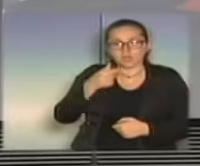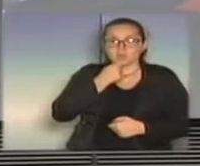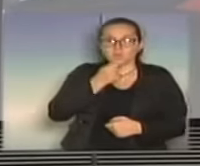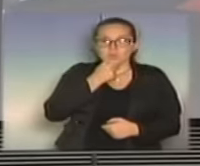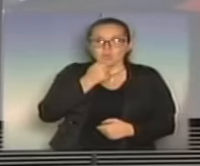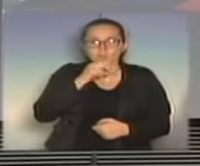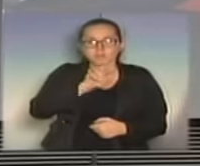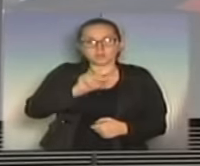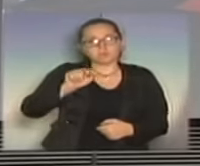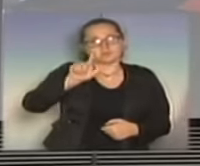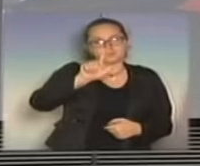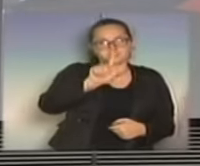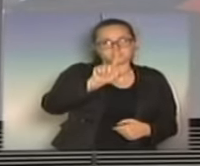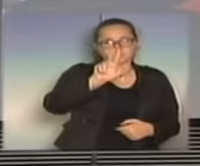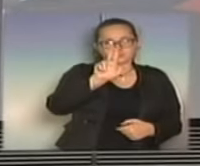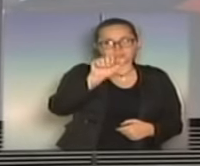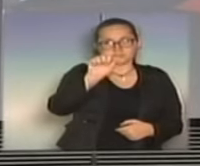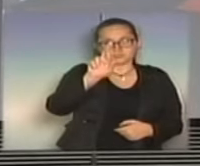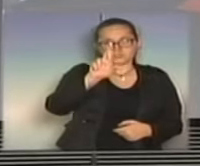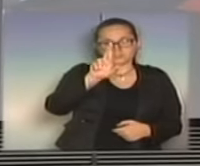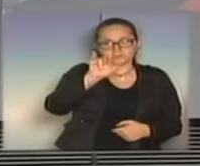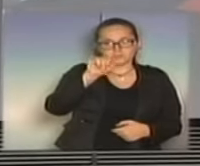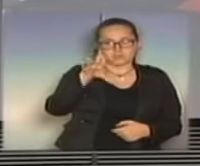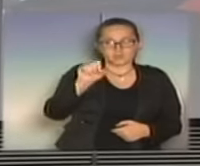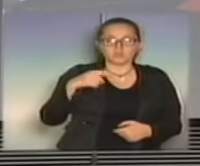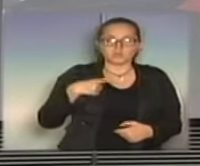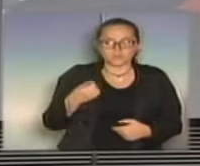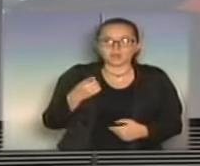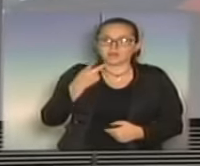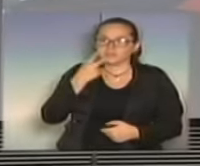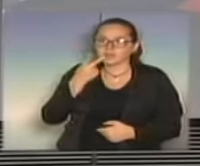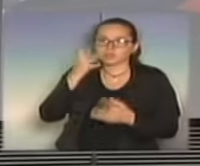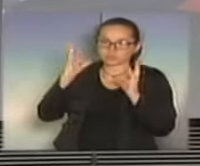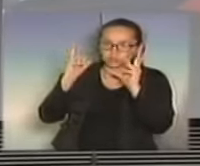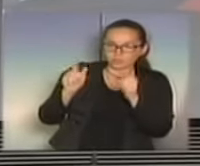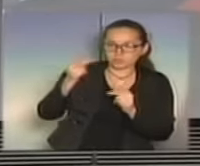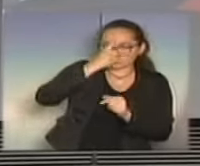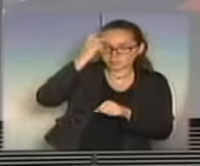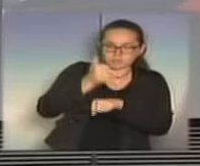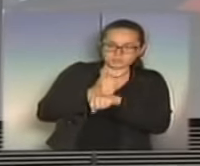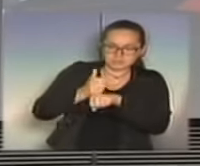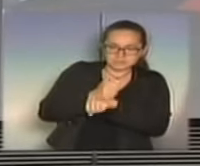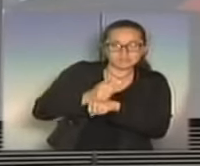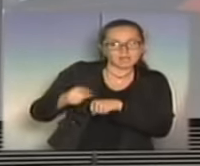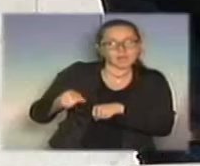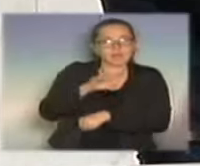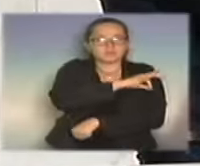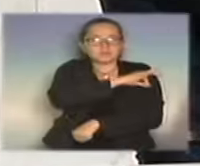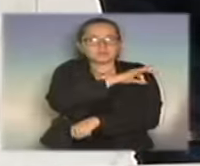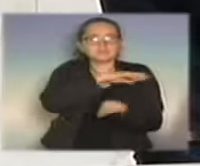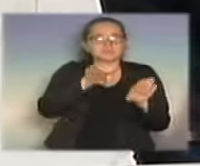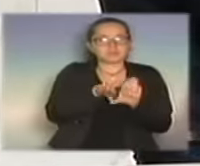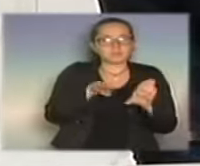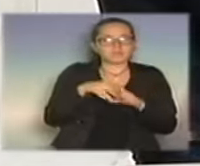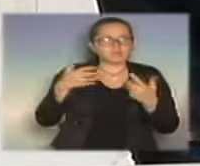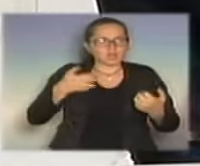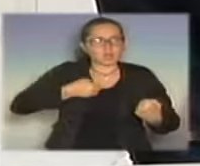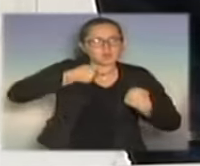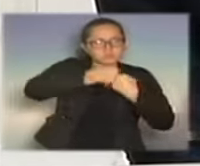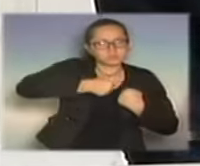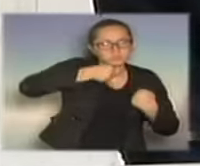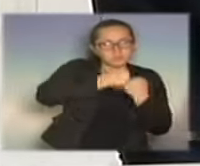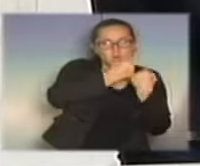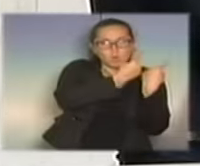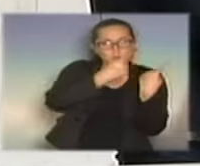aqui estamos transmitindo nossos pêsames a todos os componentes da Polícia Civil, hermanados nessa luta contra a